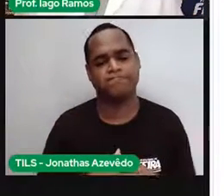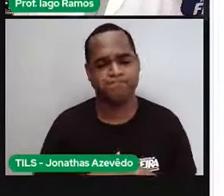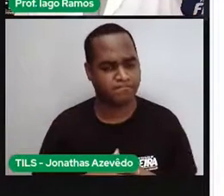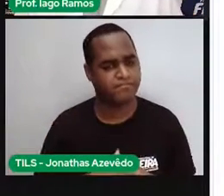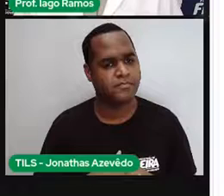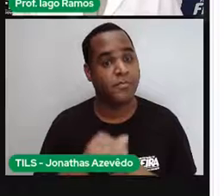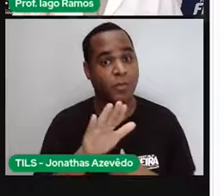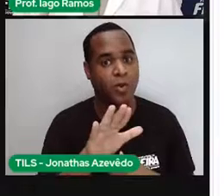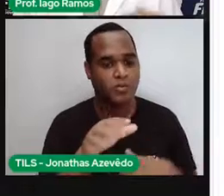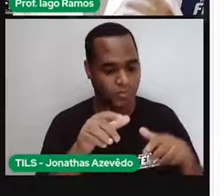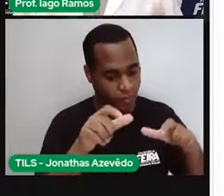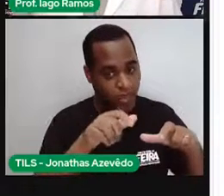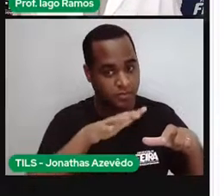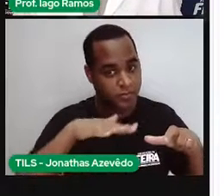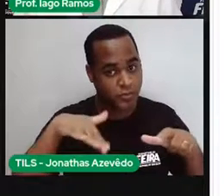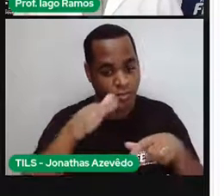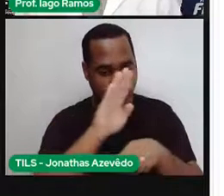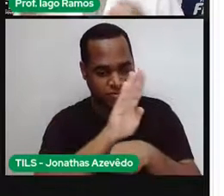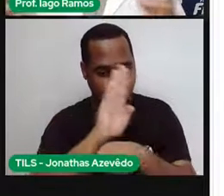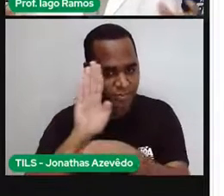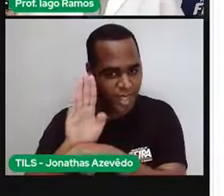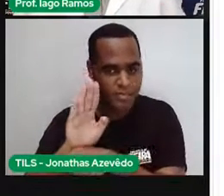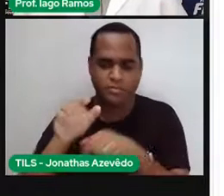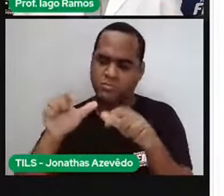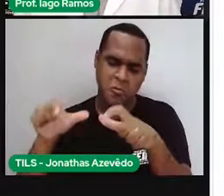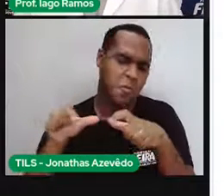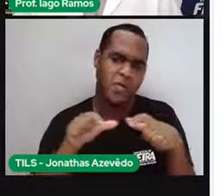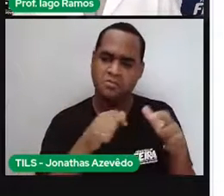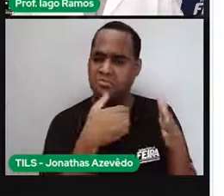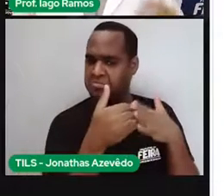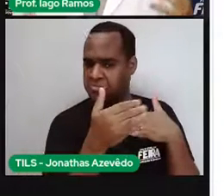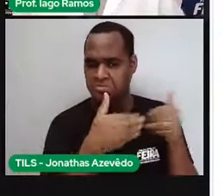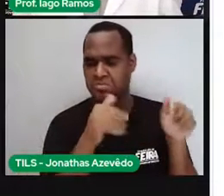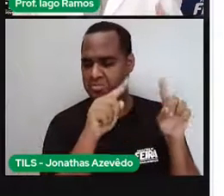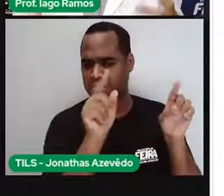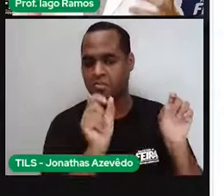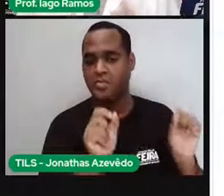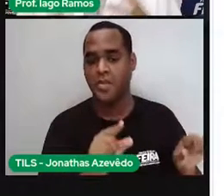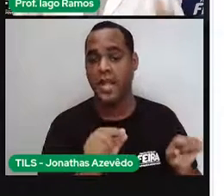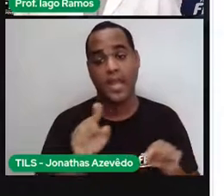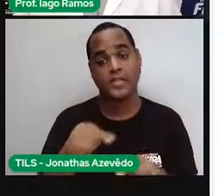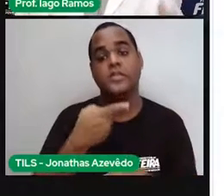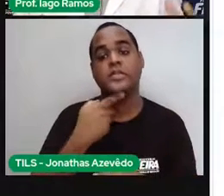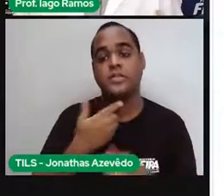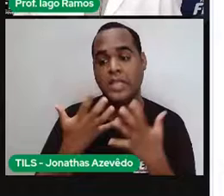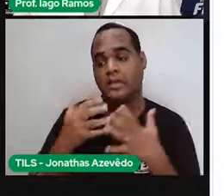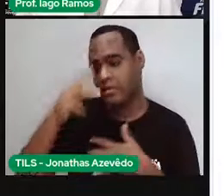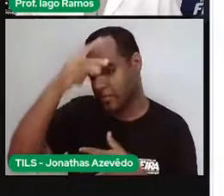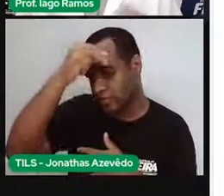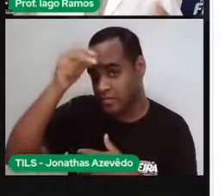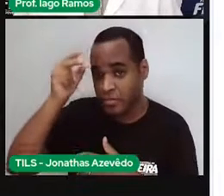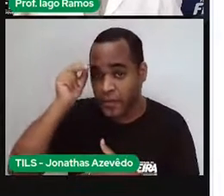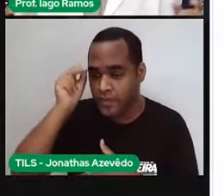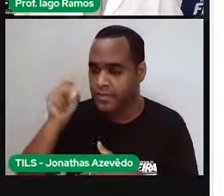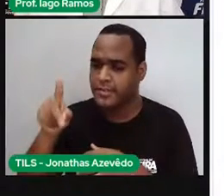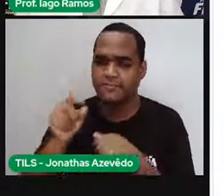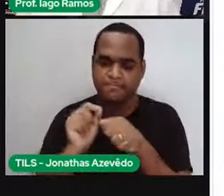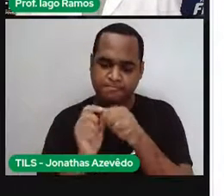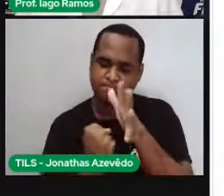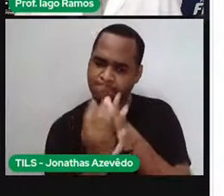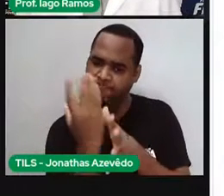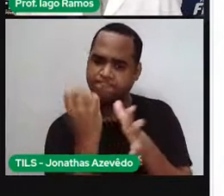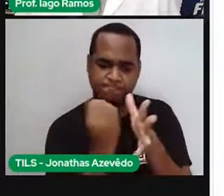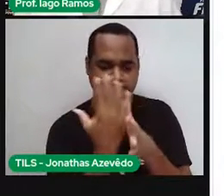moradores de um determinado bairro, de algum local, eles querem que a prefeitura faça ali um espaço de